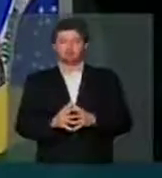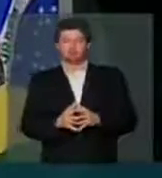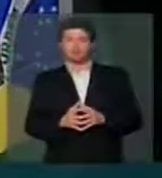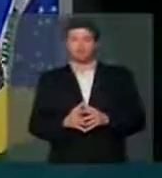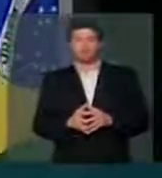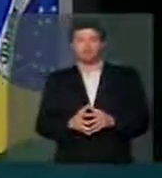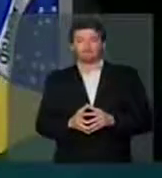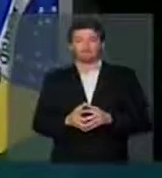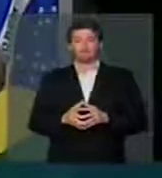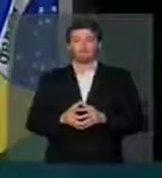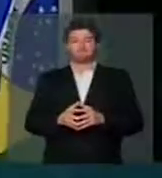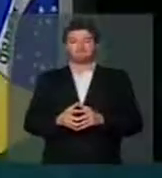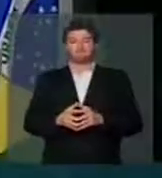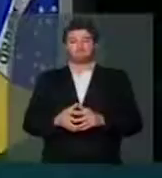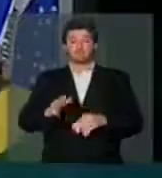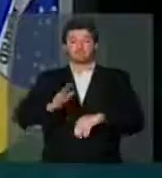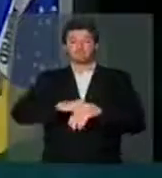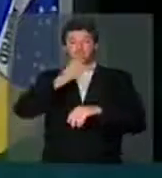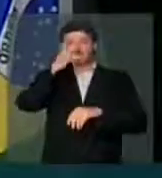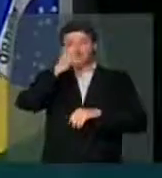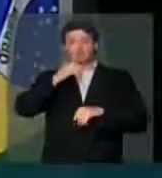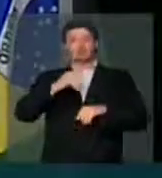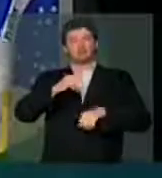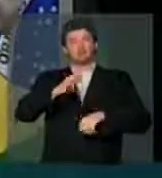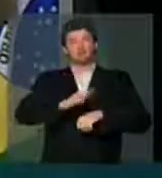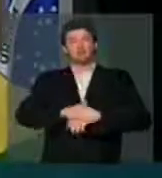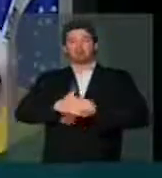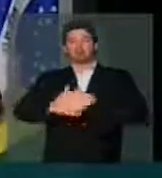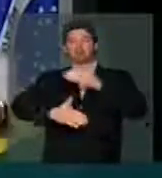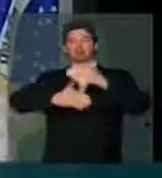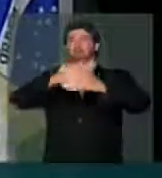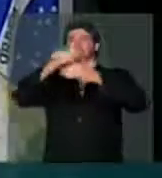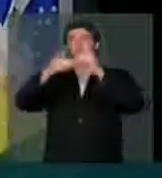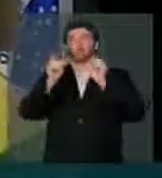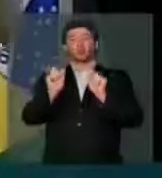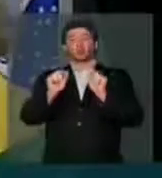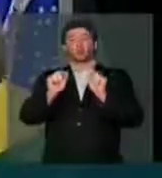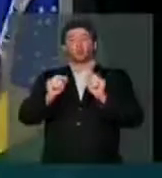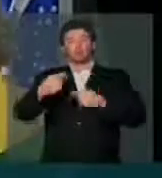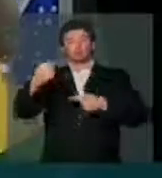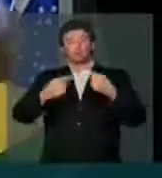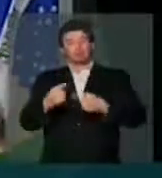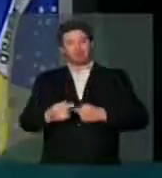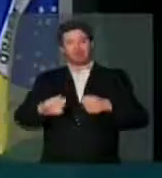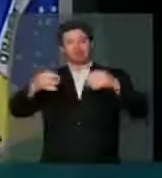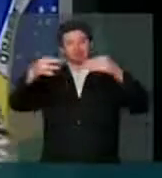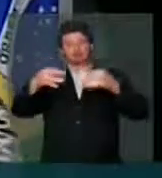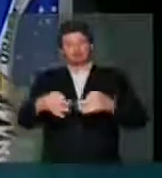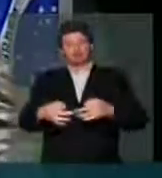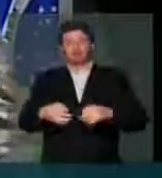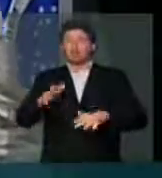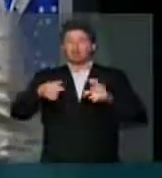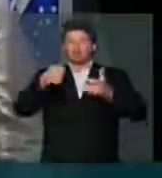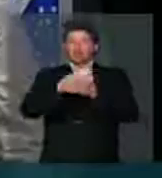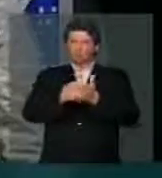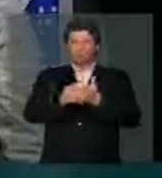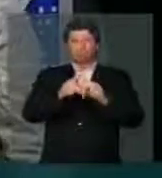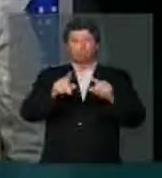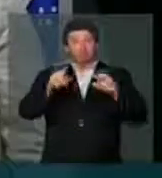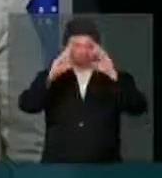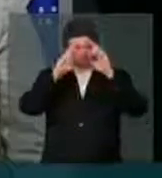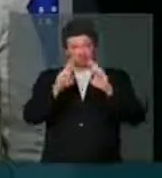nada mais construtivo do que o debate eloquente duro mas respeitoso